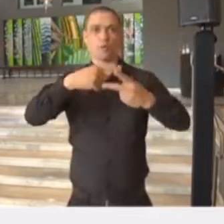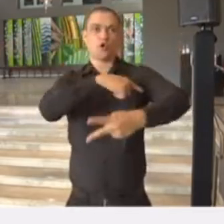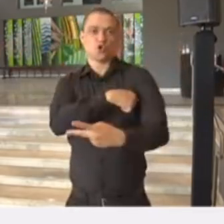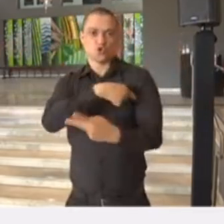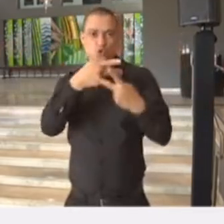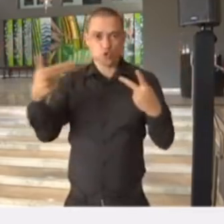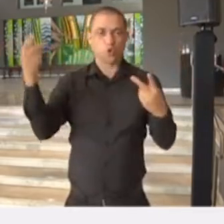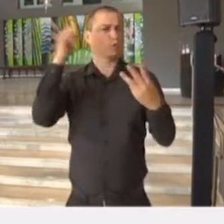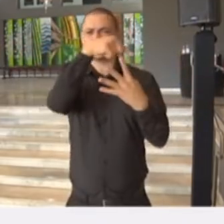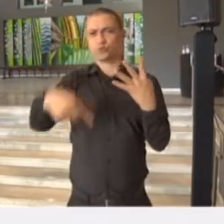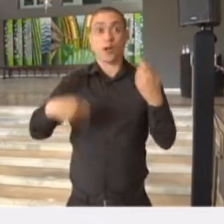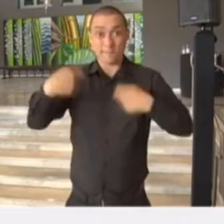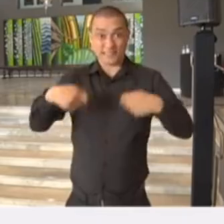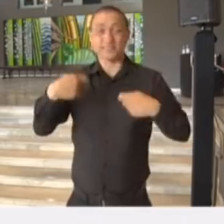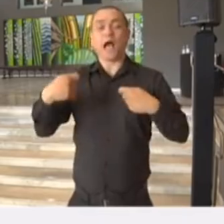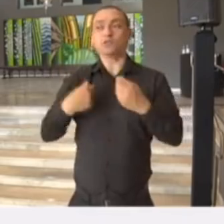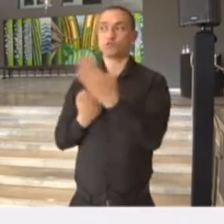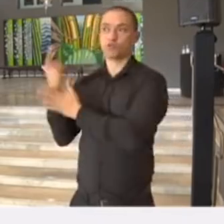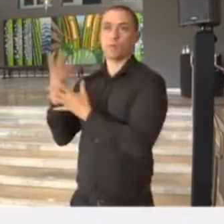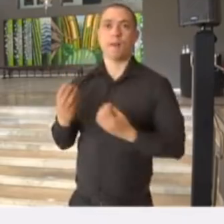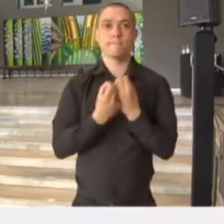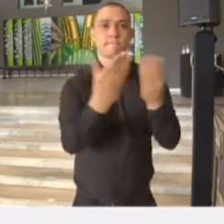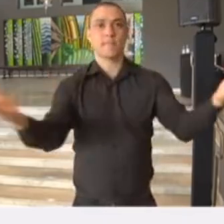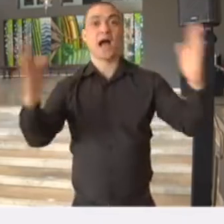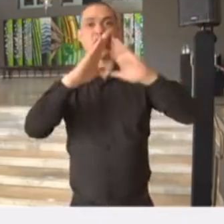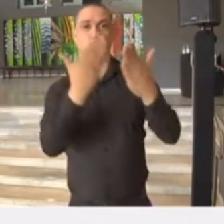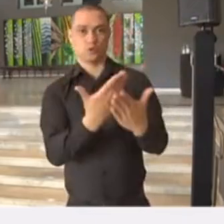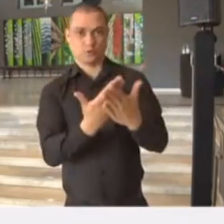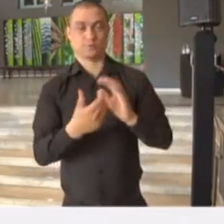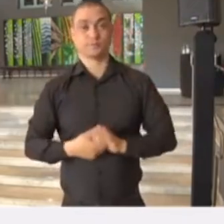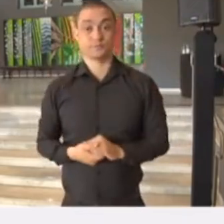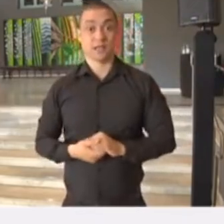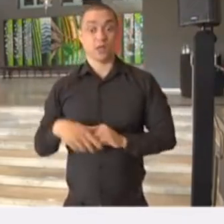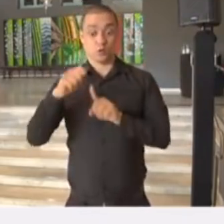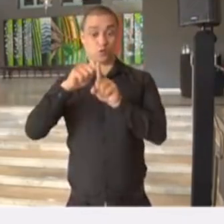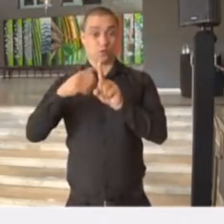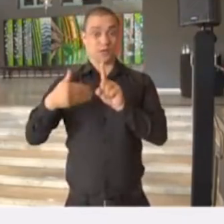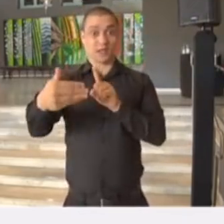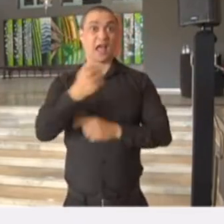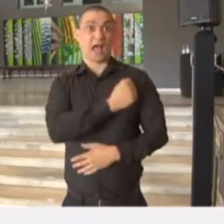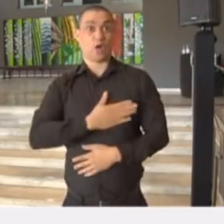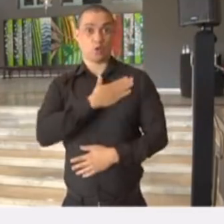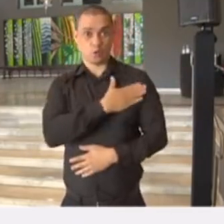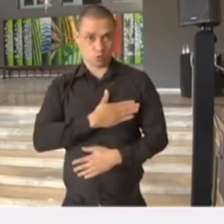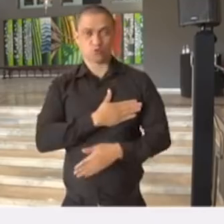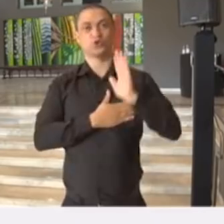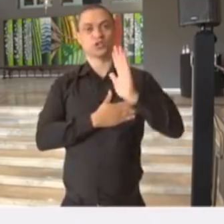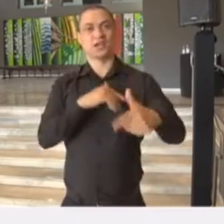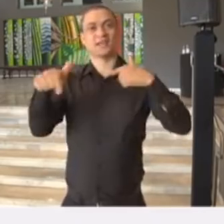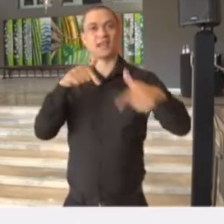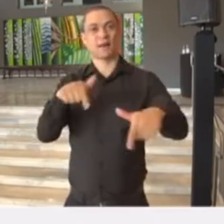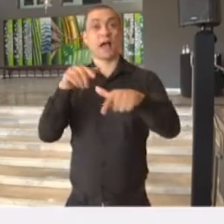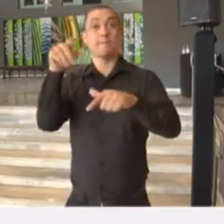insumos que são necessários para o funcionamento das escolas. Durante o mês de agosto, especialmente, a gente vai estar trabalhando com a